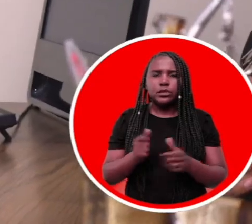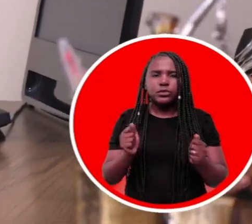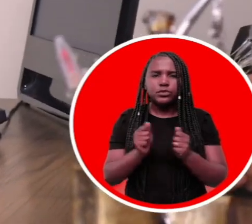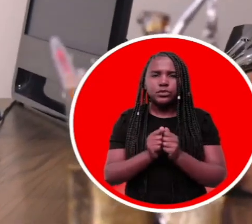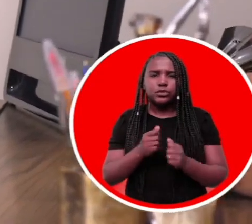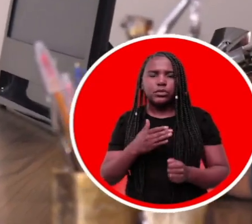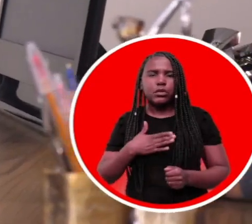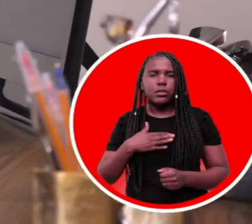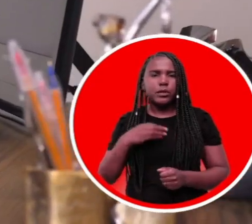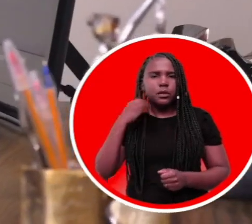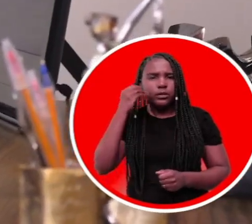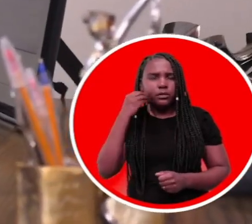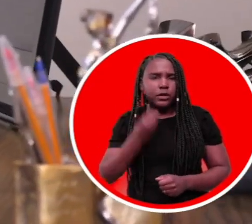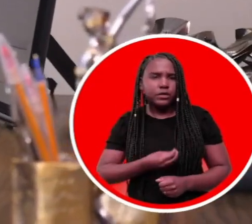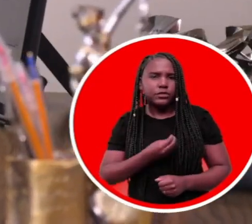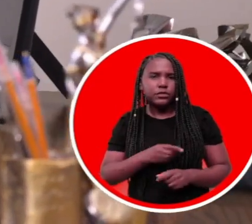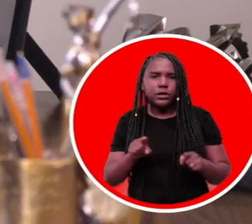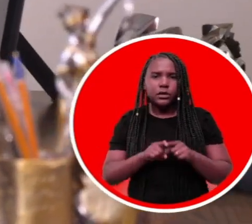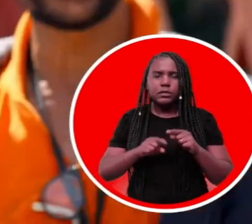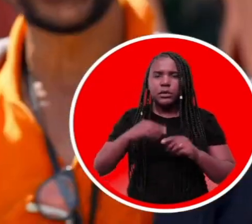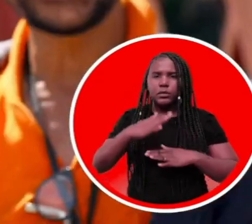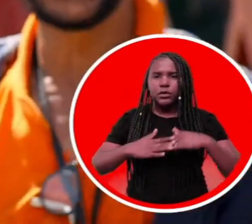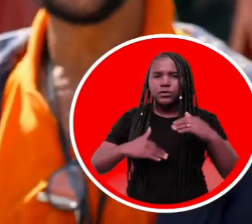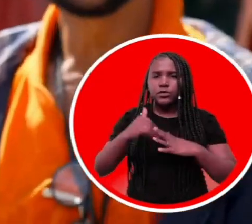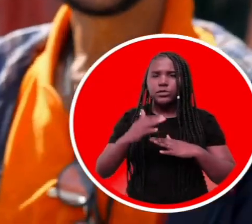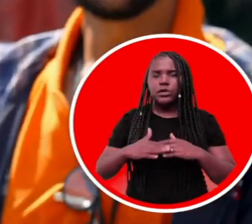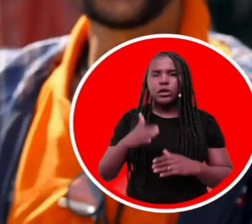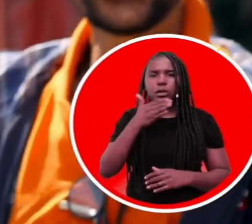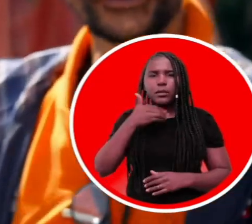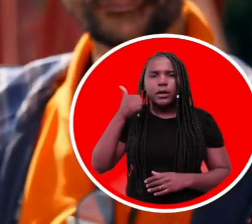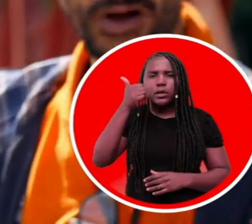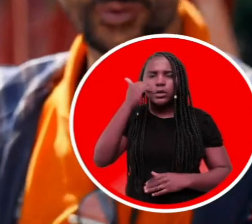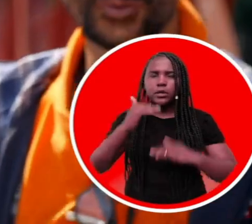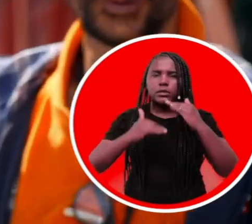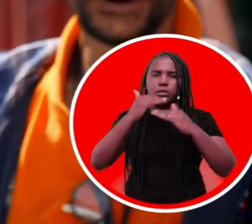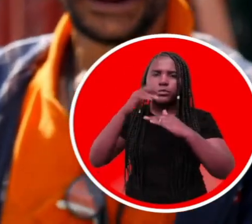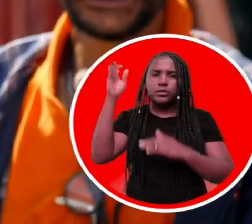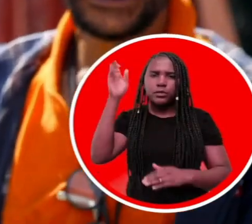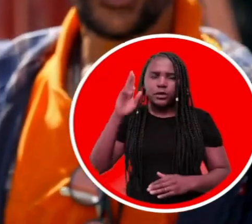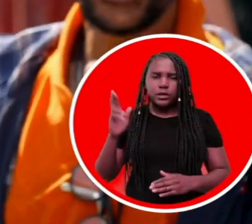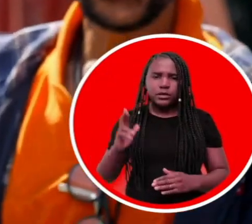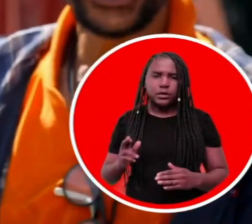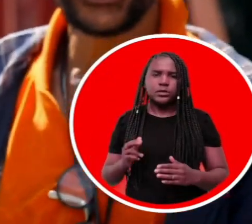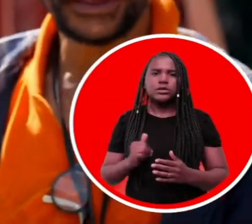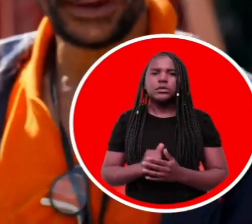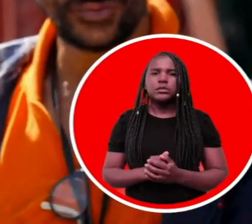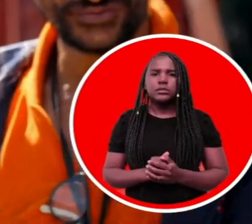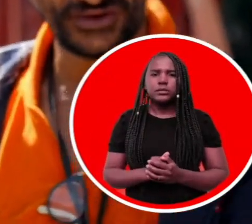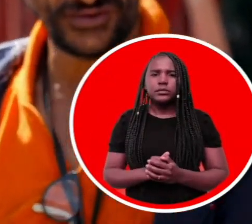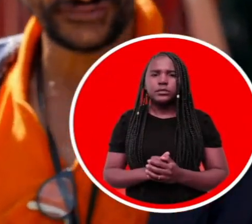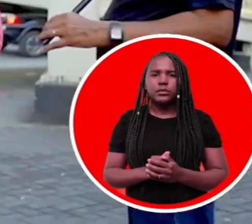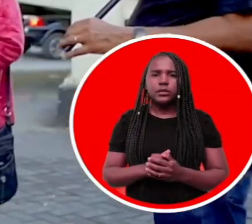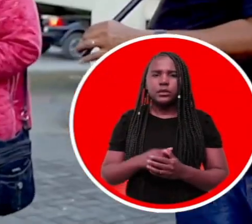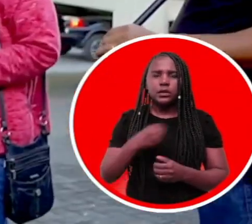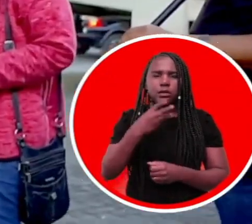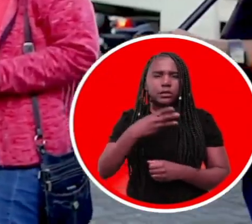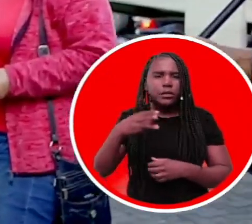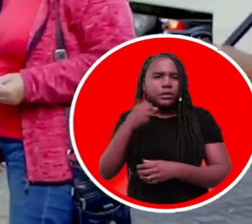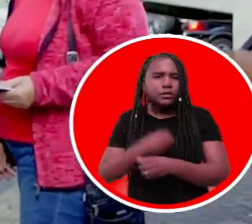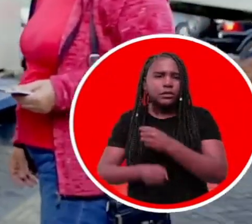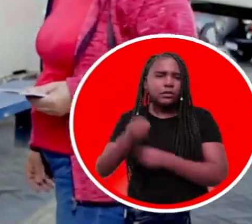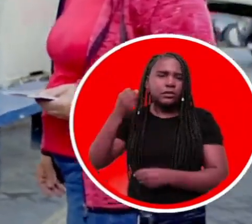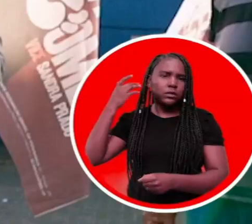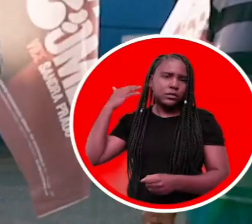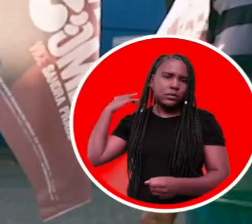experiência pessoal e profissional para melhorar e desenvolver Resende. Há mais de 33 anos